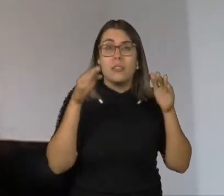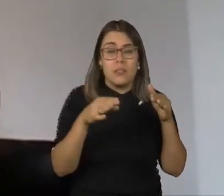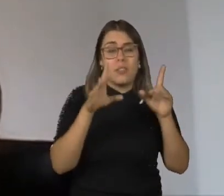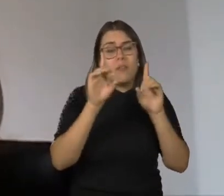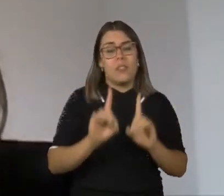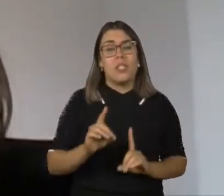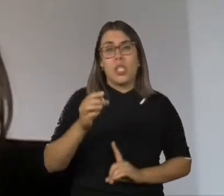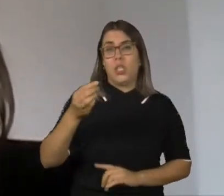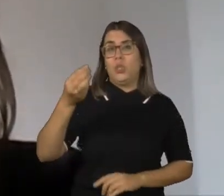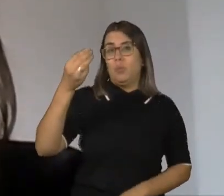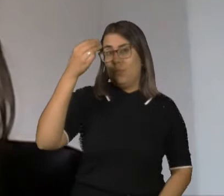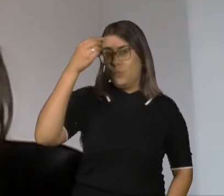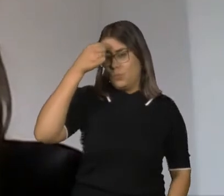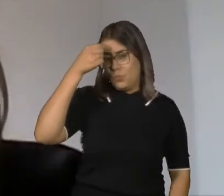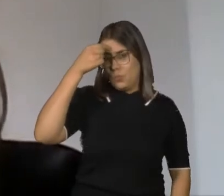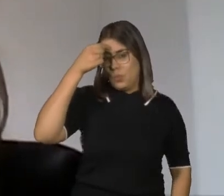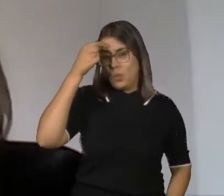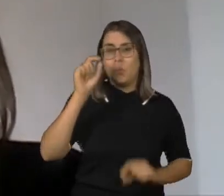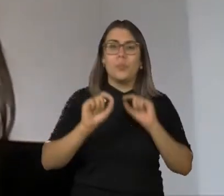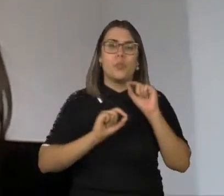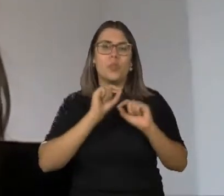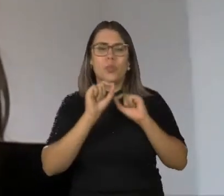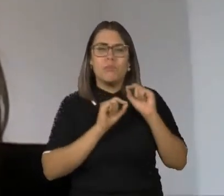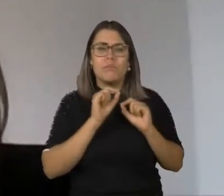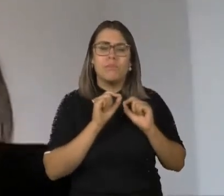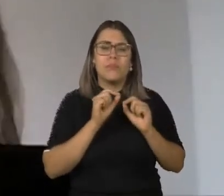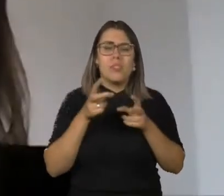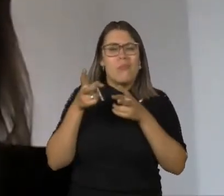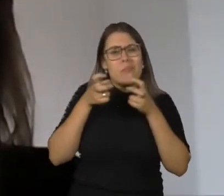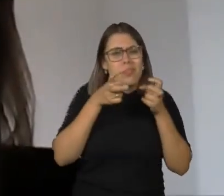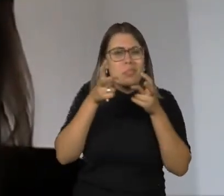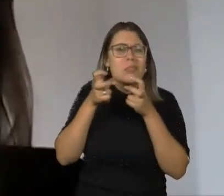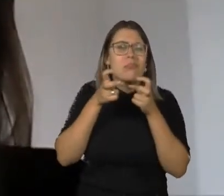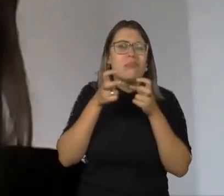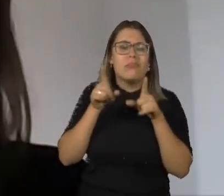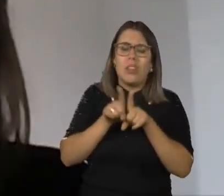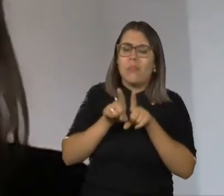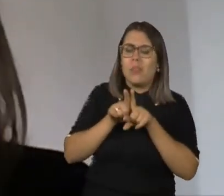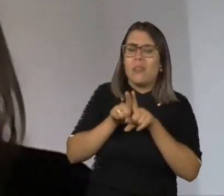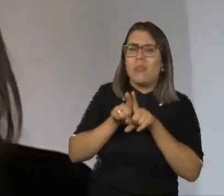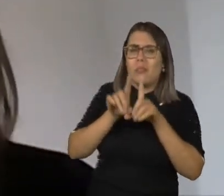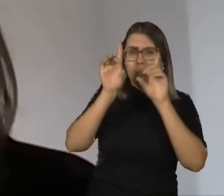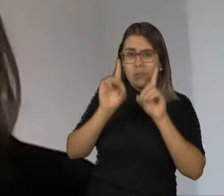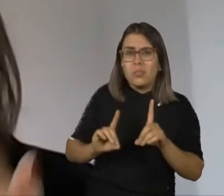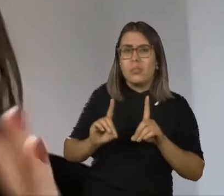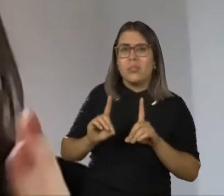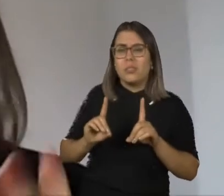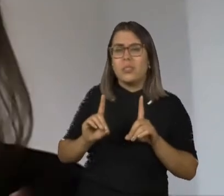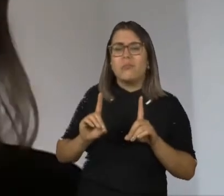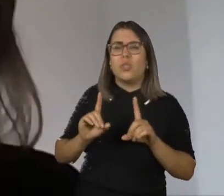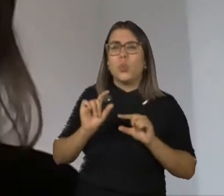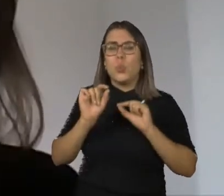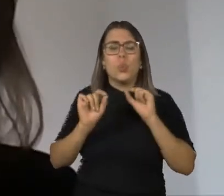formos ler alguns manuais descritivos, encontraremos essas características para a deficiência intelectual, que é a categoria